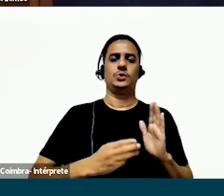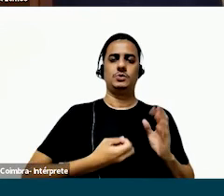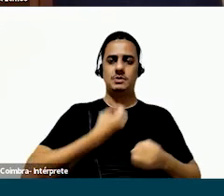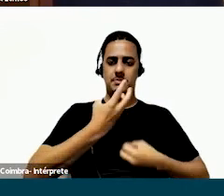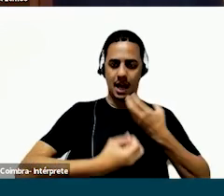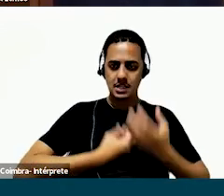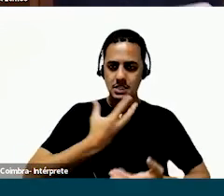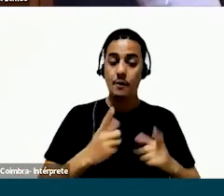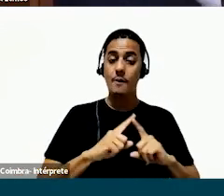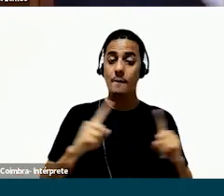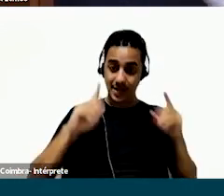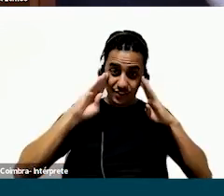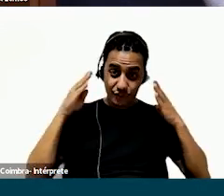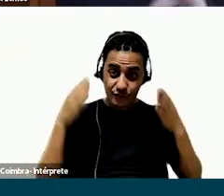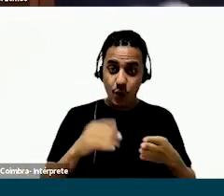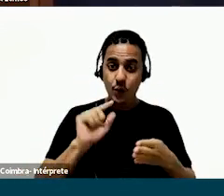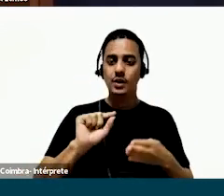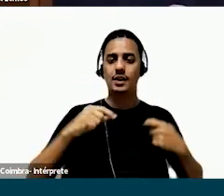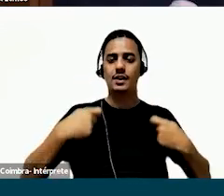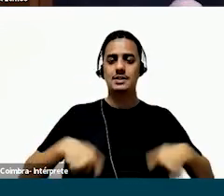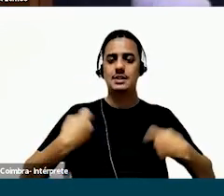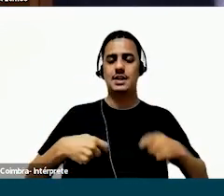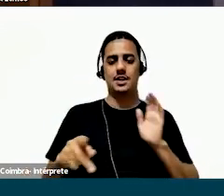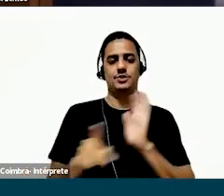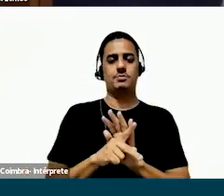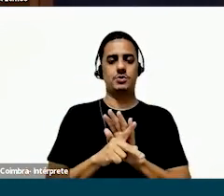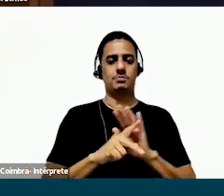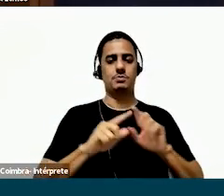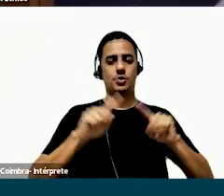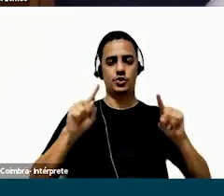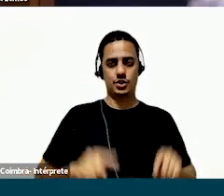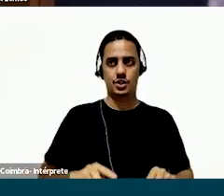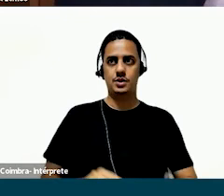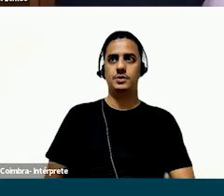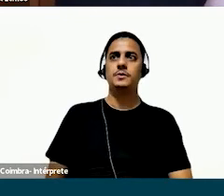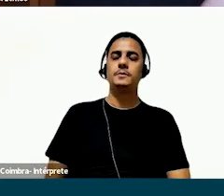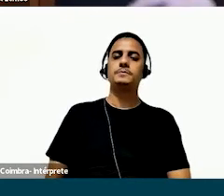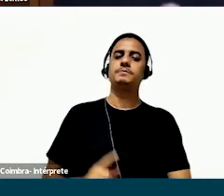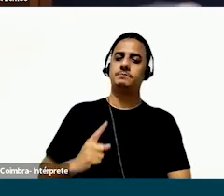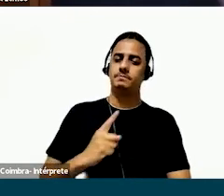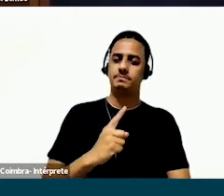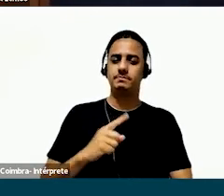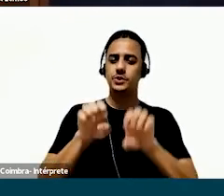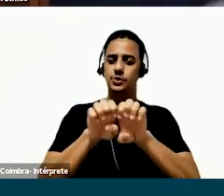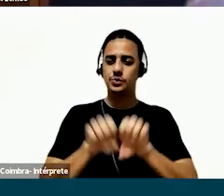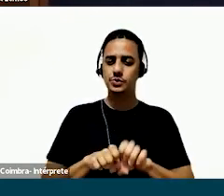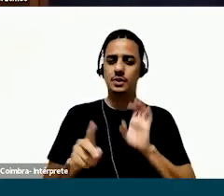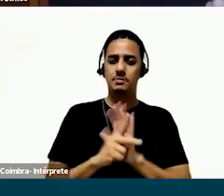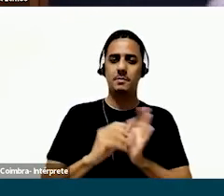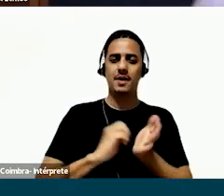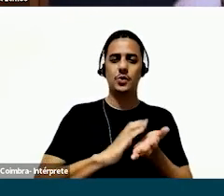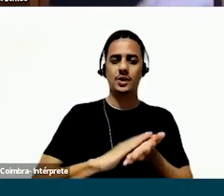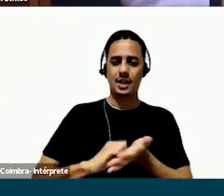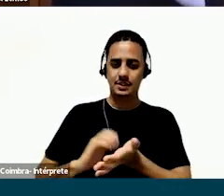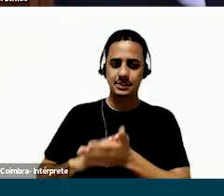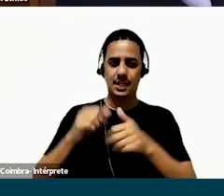métodos de inspiração, mas o foco era realmente no que era necessário para o projeto. E aqui no slide, mais uma vez, eu trago uma imagem ilustrativa